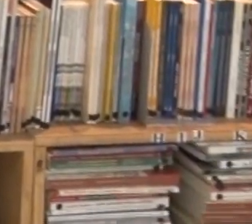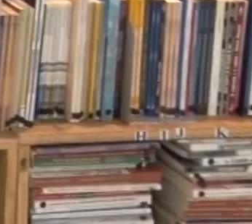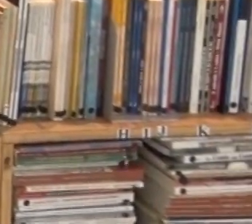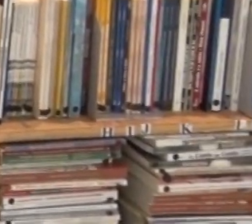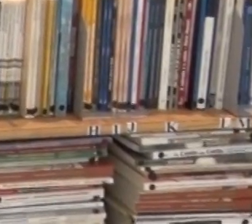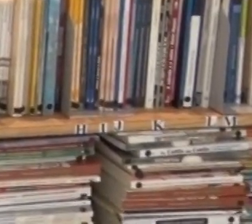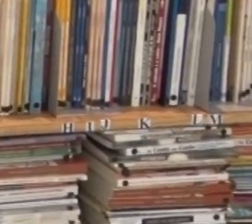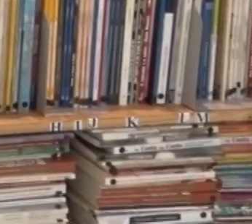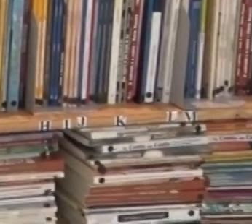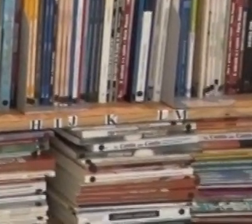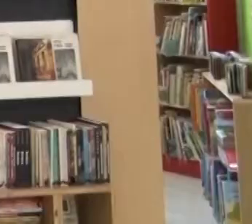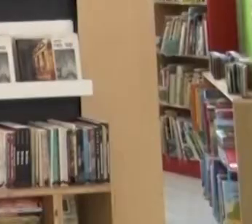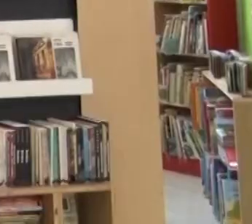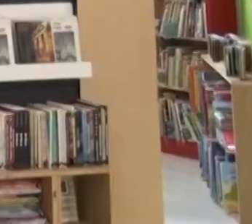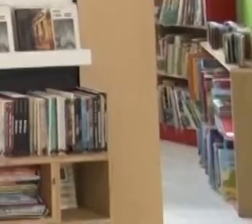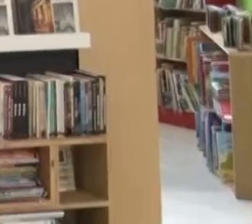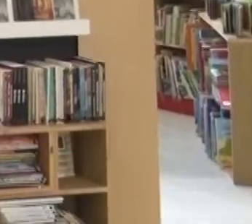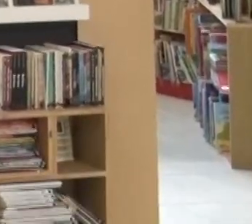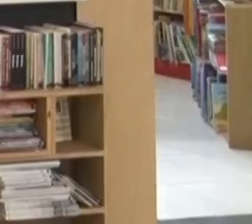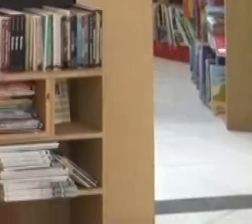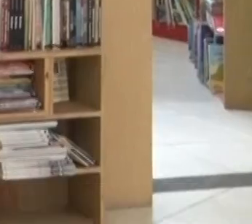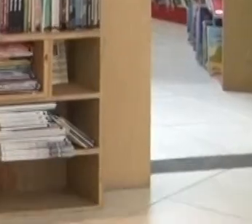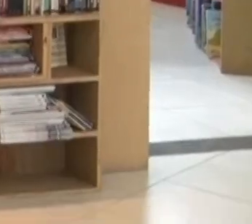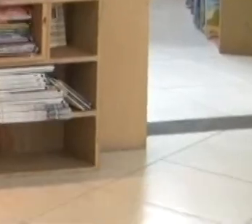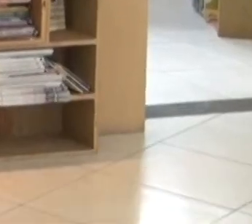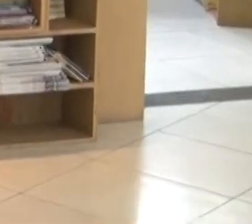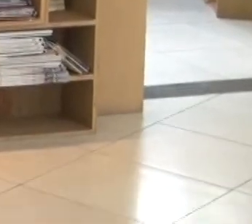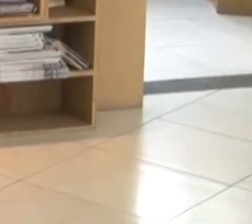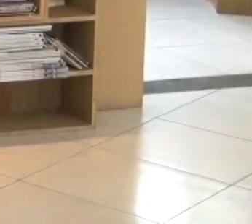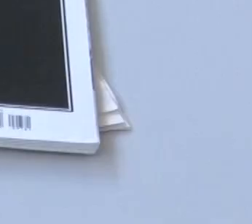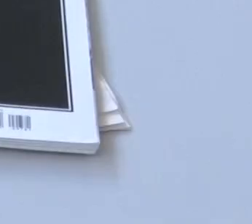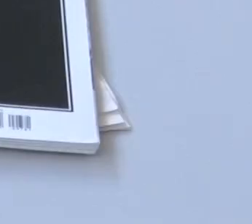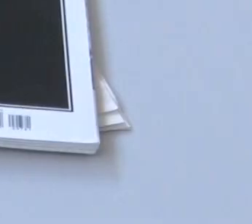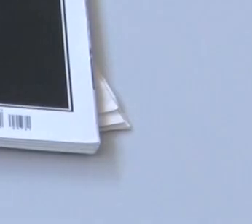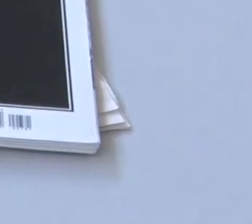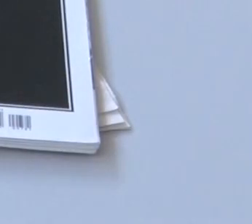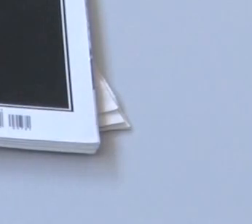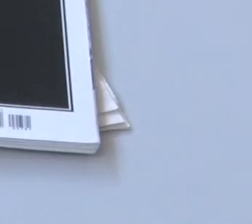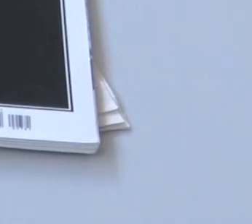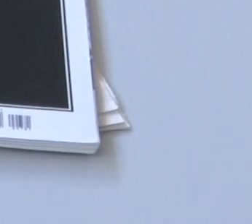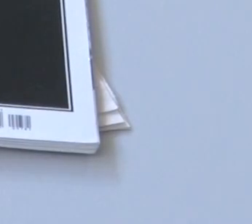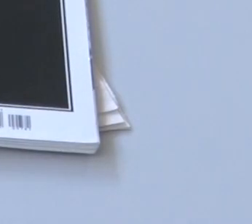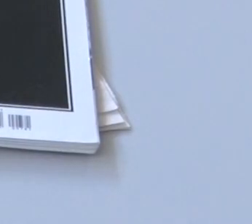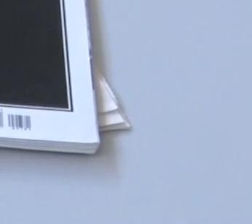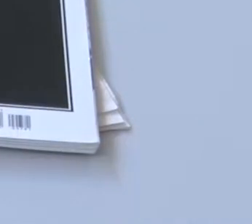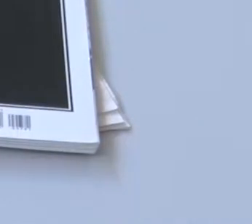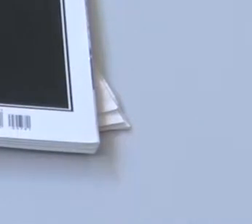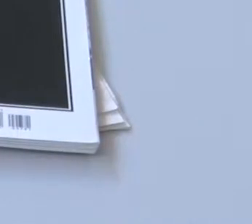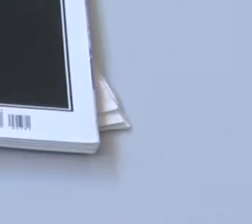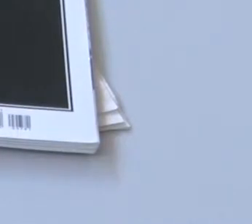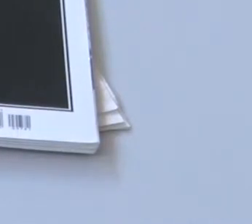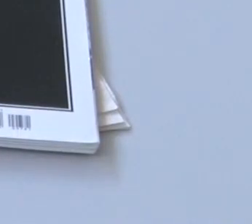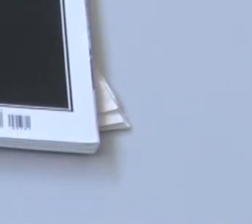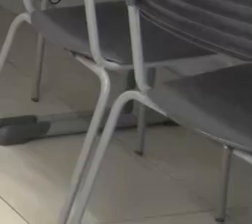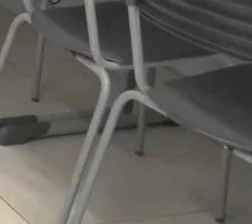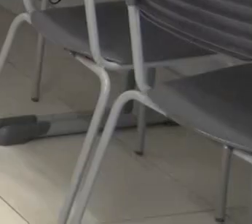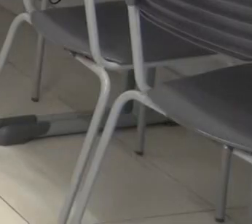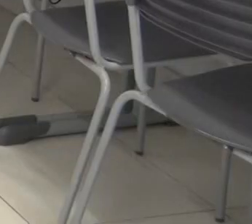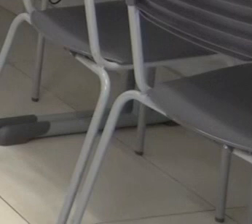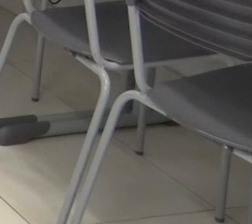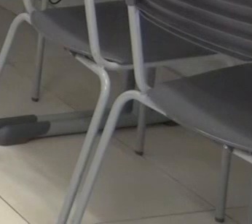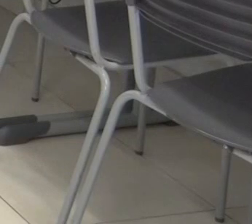autoajuda, poesia e obras de autores passofundenses, além de revistas e jornais locais.